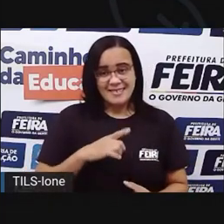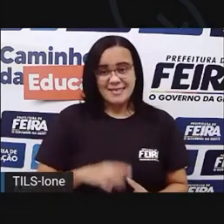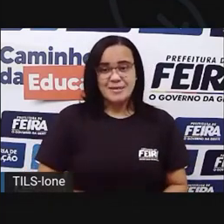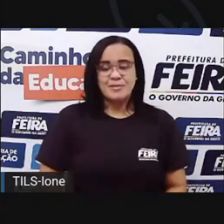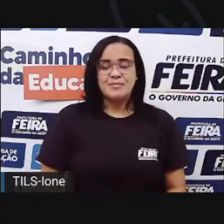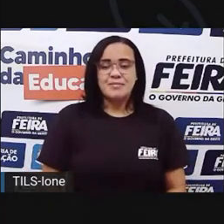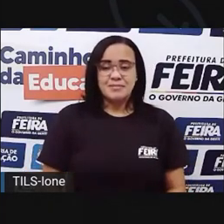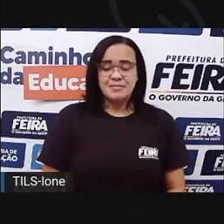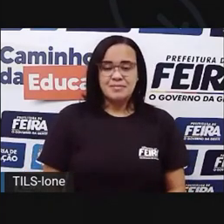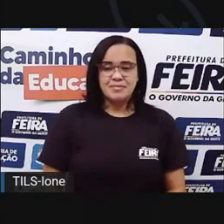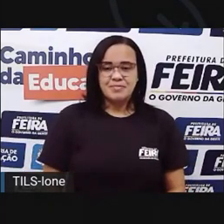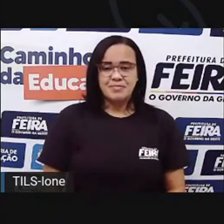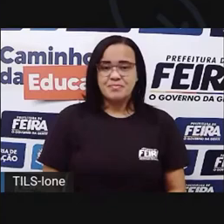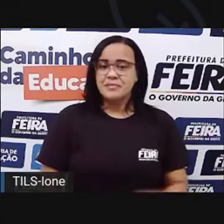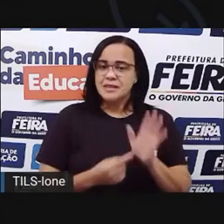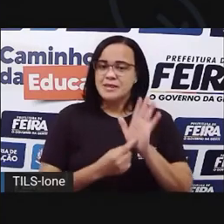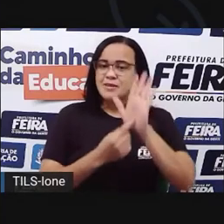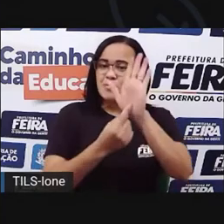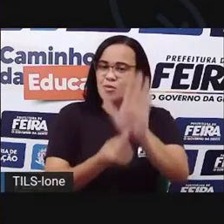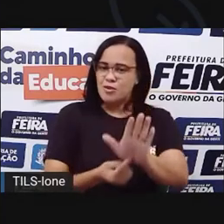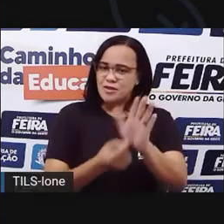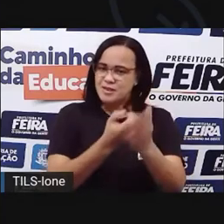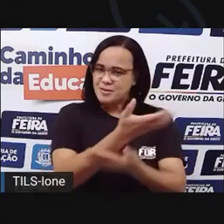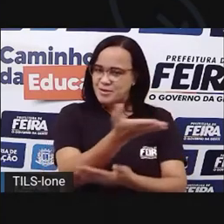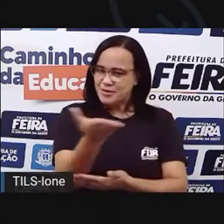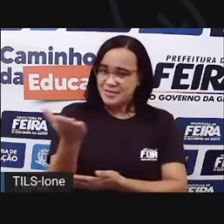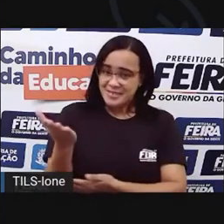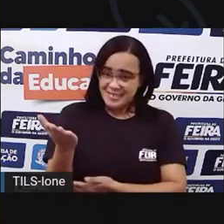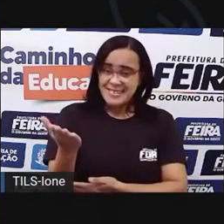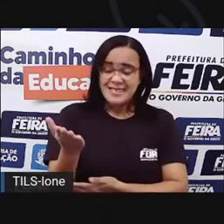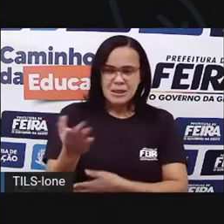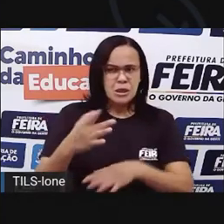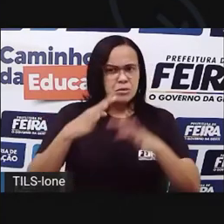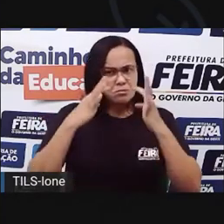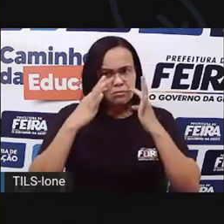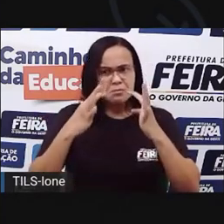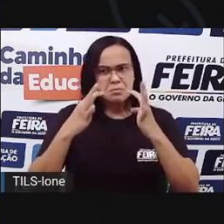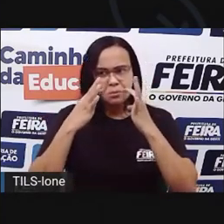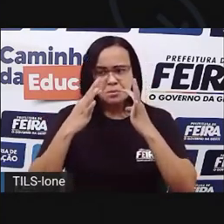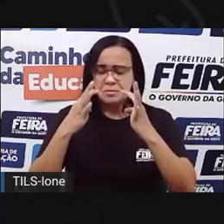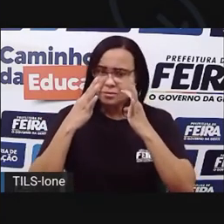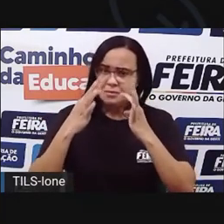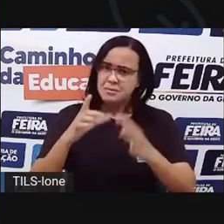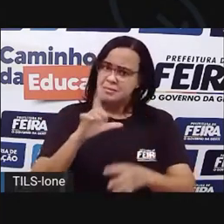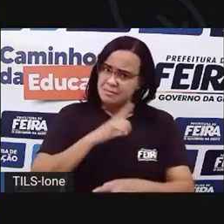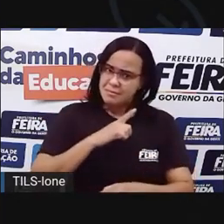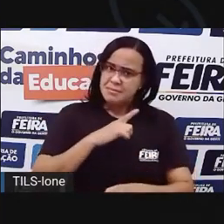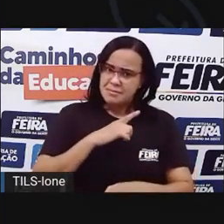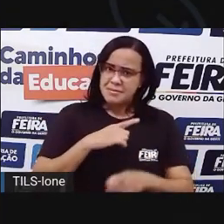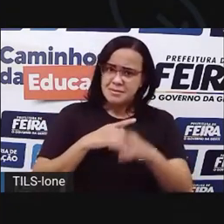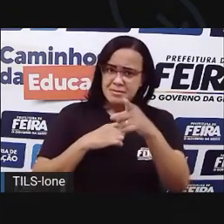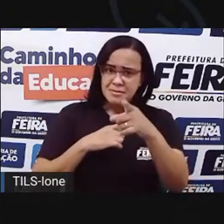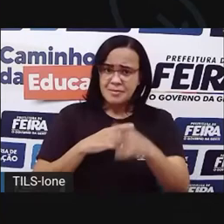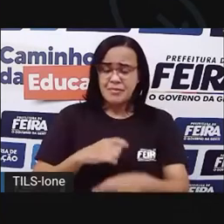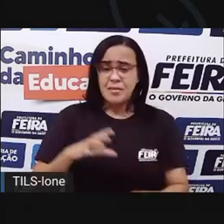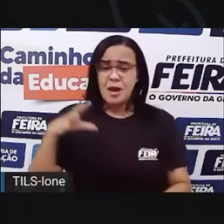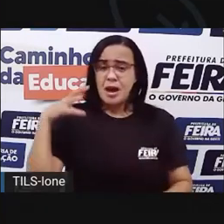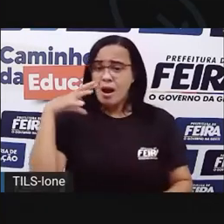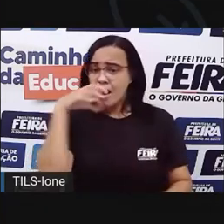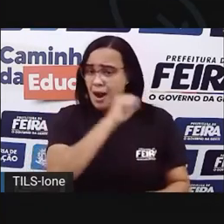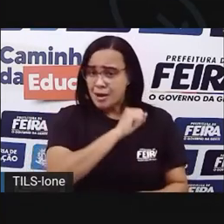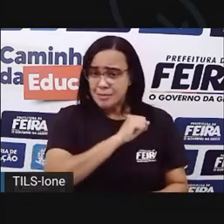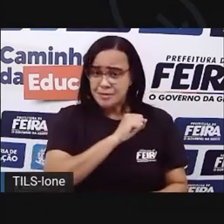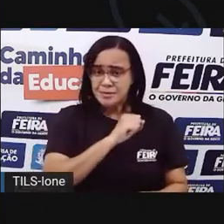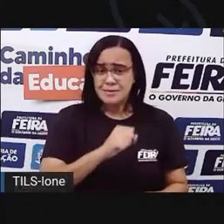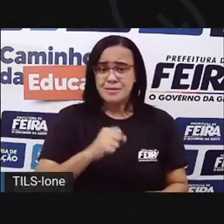Para eu compartilhar com vocês. Me chamou bastante a atenção, né? Aqui, rápido, olha só como eles escreveram a